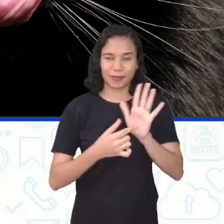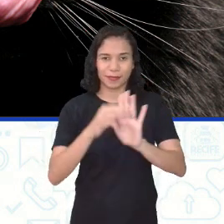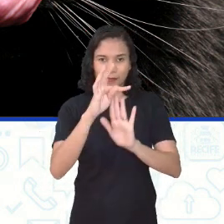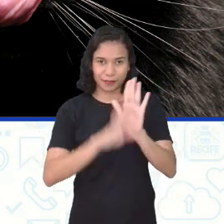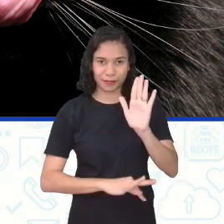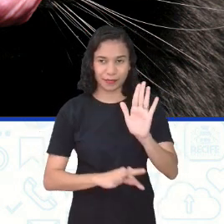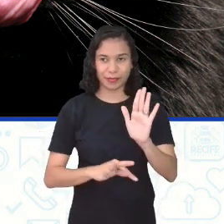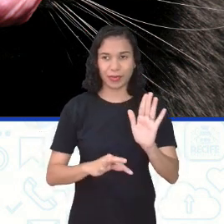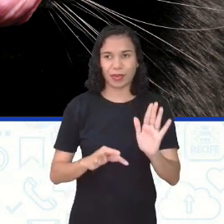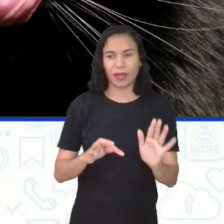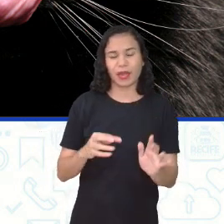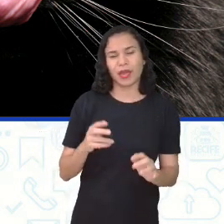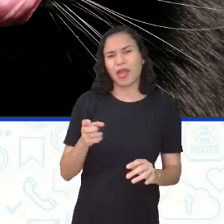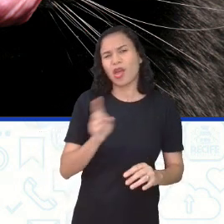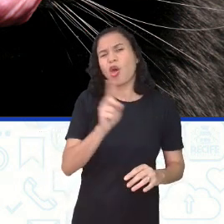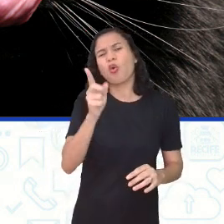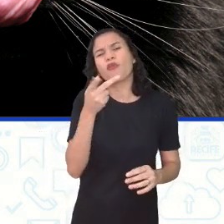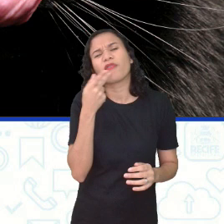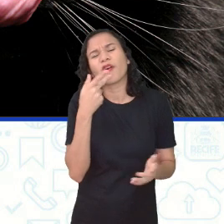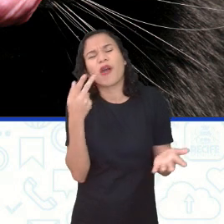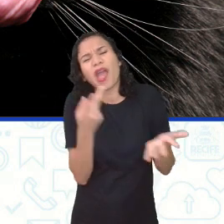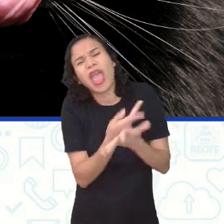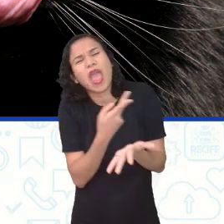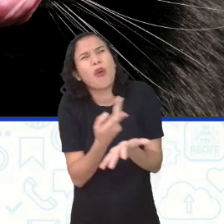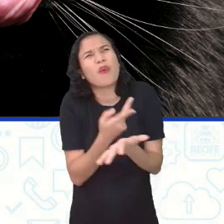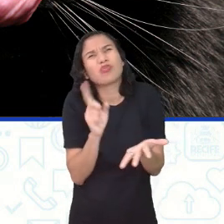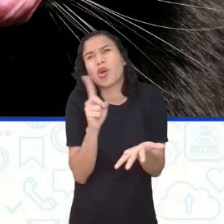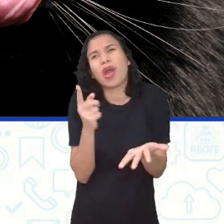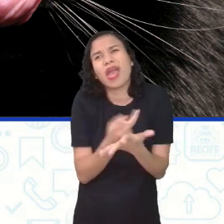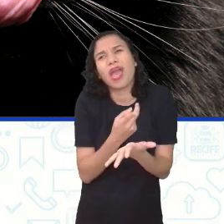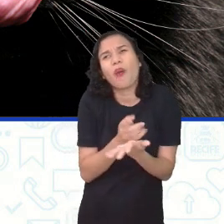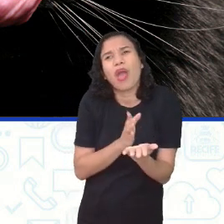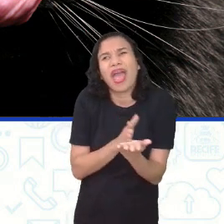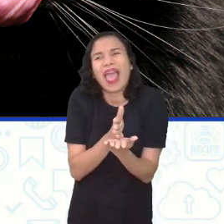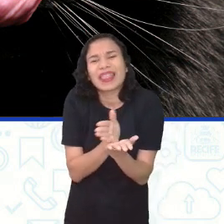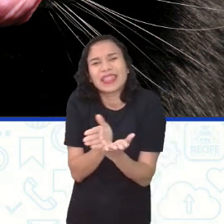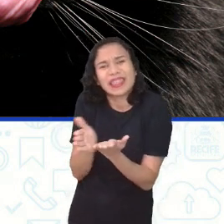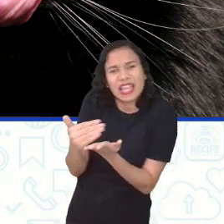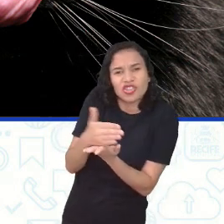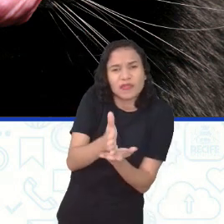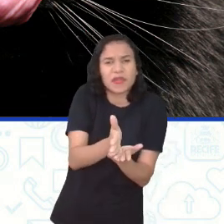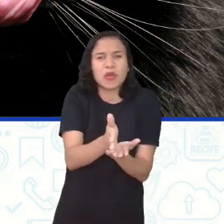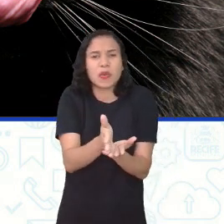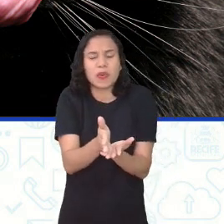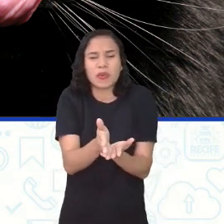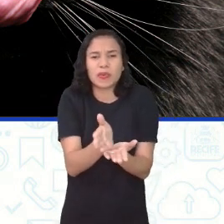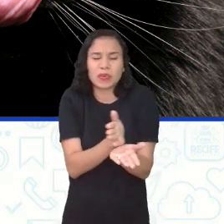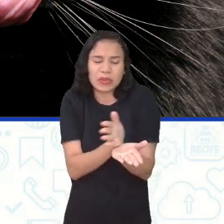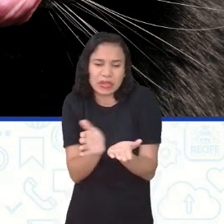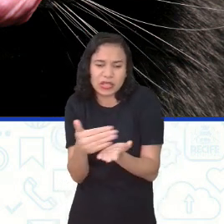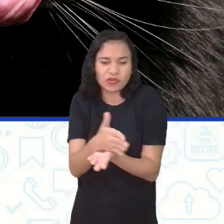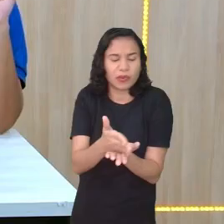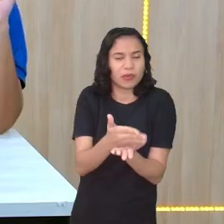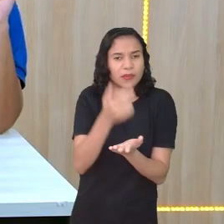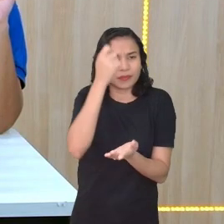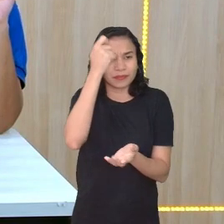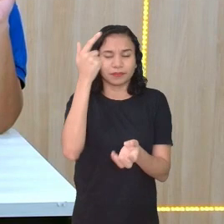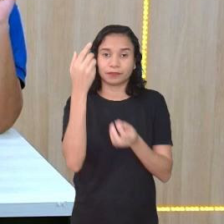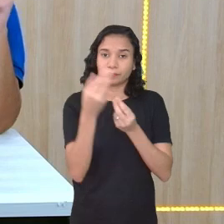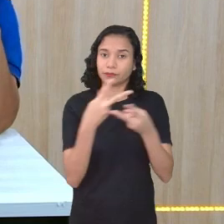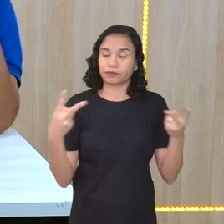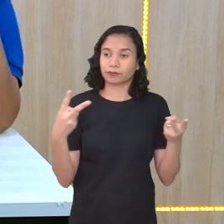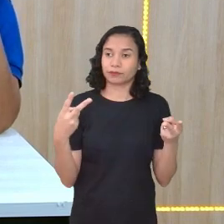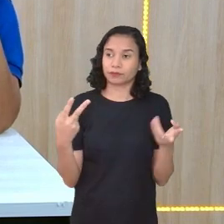gosto de usar erros, porque são desvios, né? São... É, e desvio também meio que sustenta essa ideia de algo